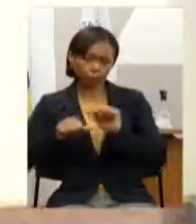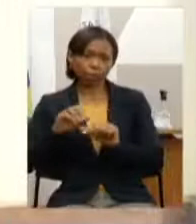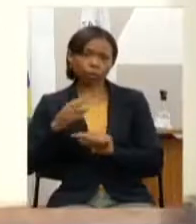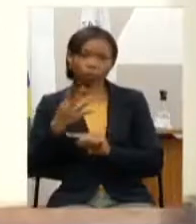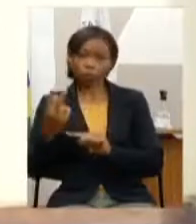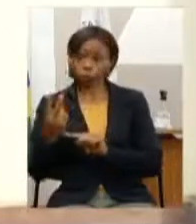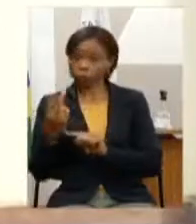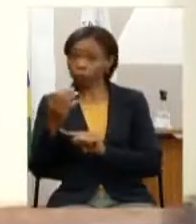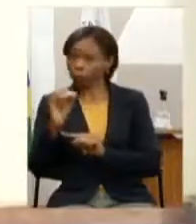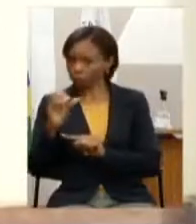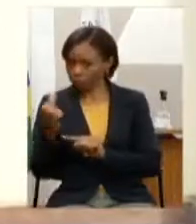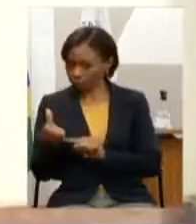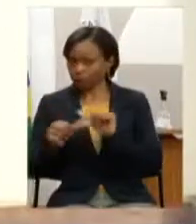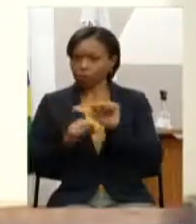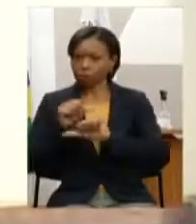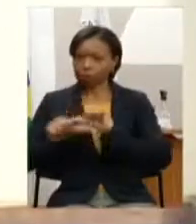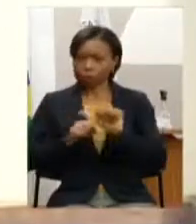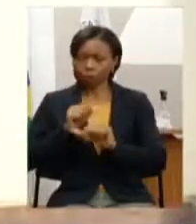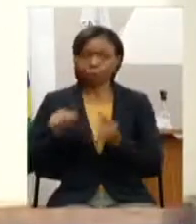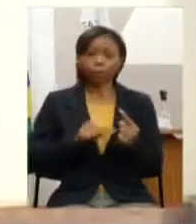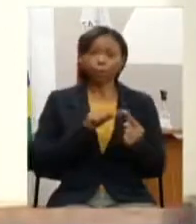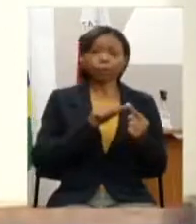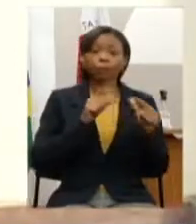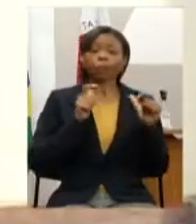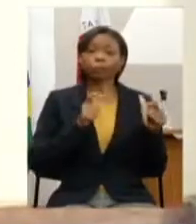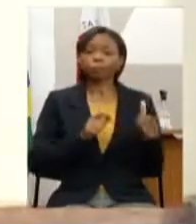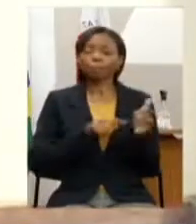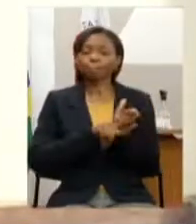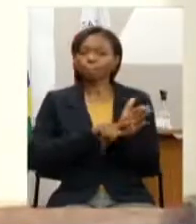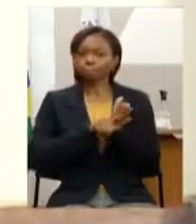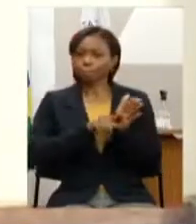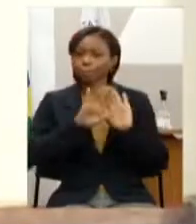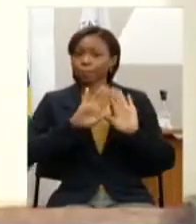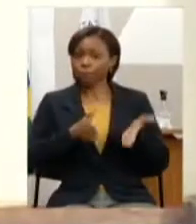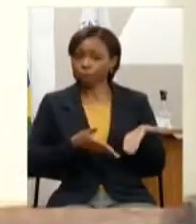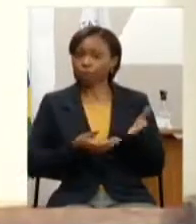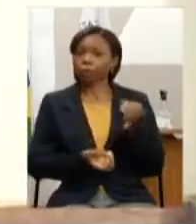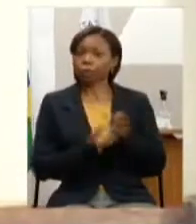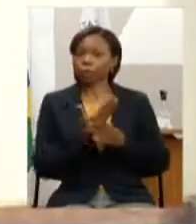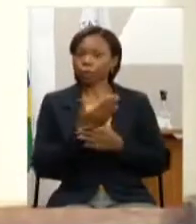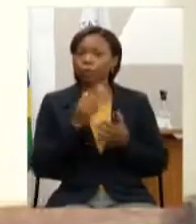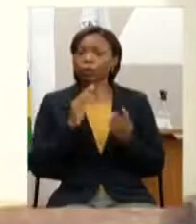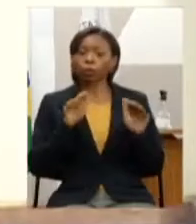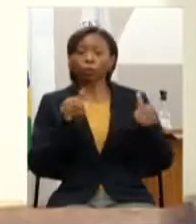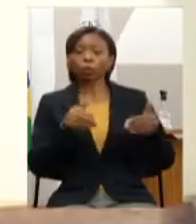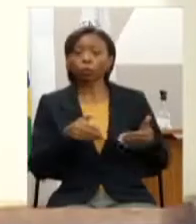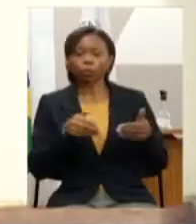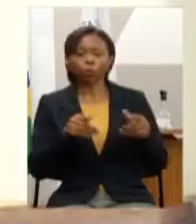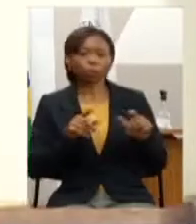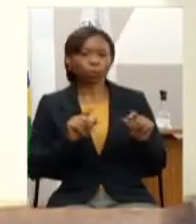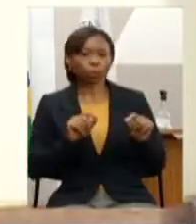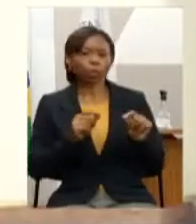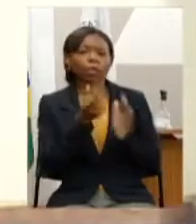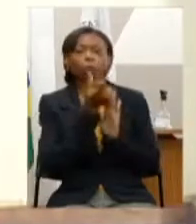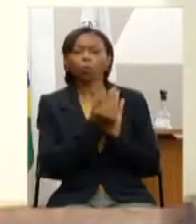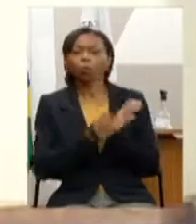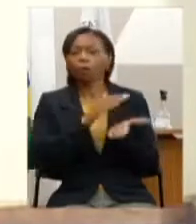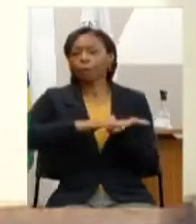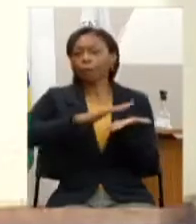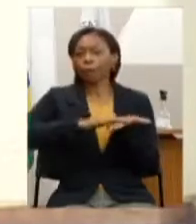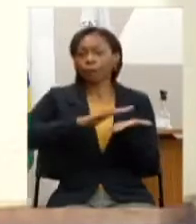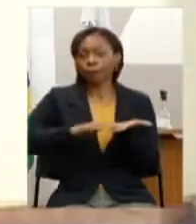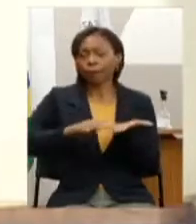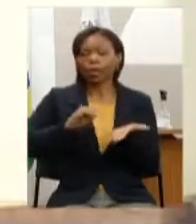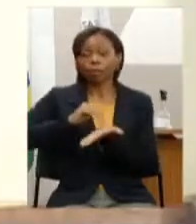política pública agressão e tratamento da física uma pesquisa realizada com a especificação do objeto de gasto desse acréscimo para a